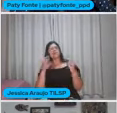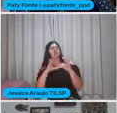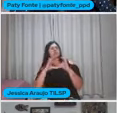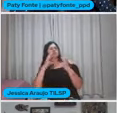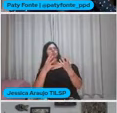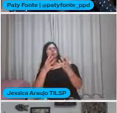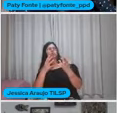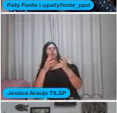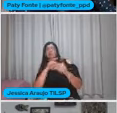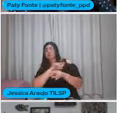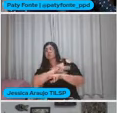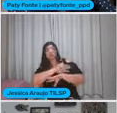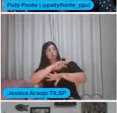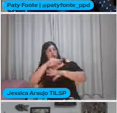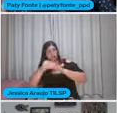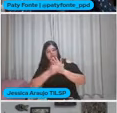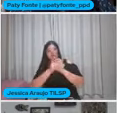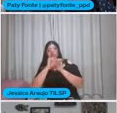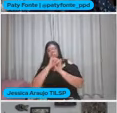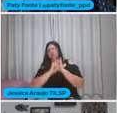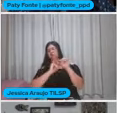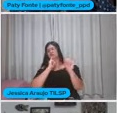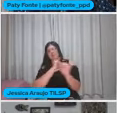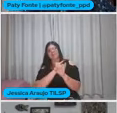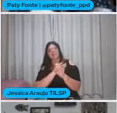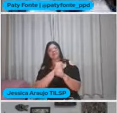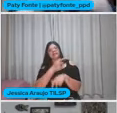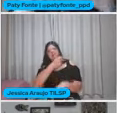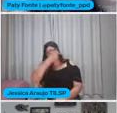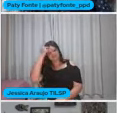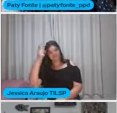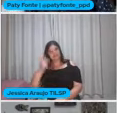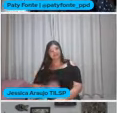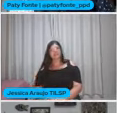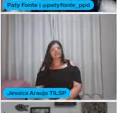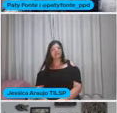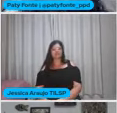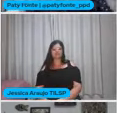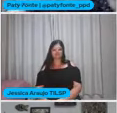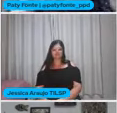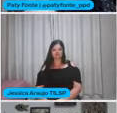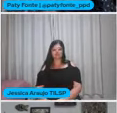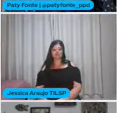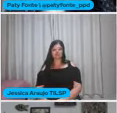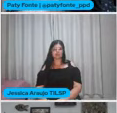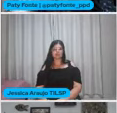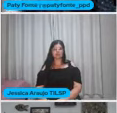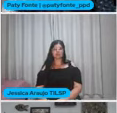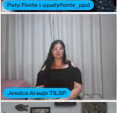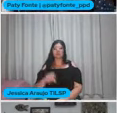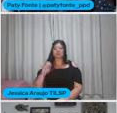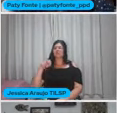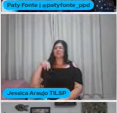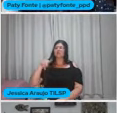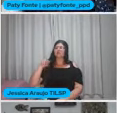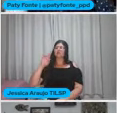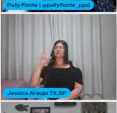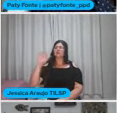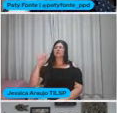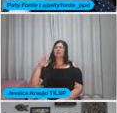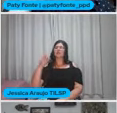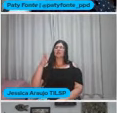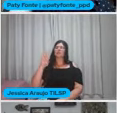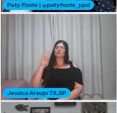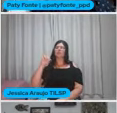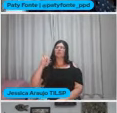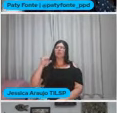inteiros Digitais Vários Com pessoas assim Personalizadas como Sandra Bosa Deixa eu